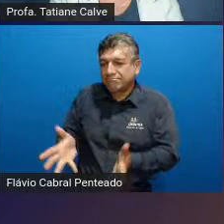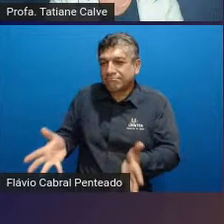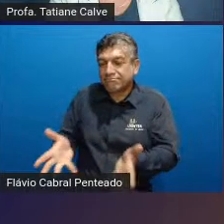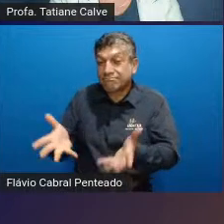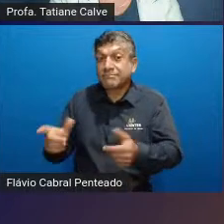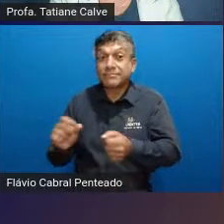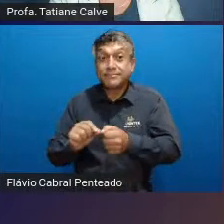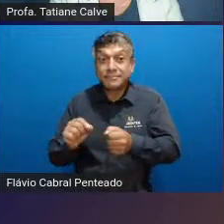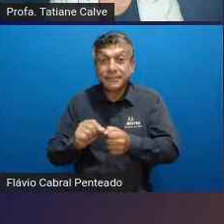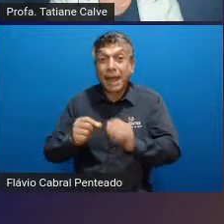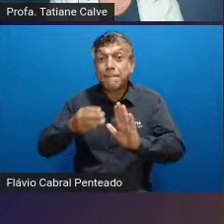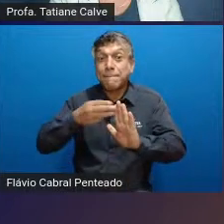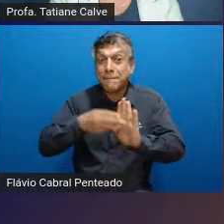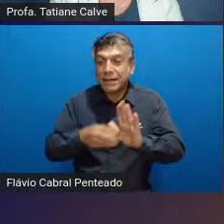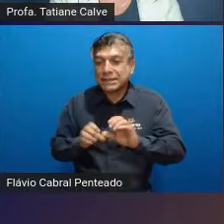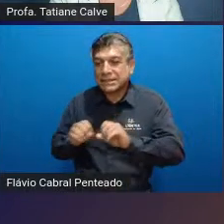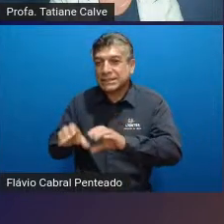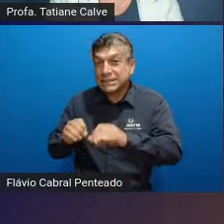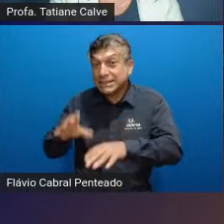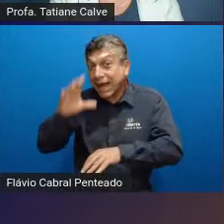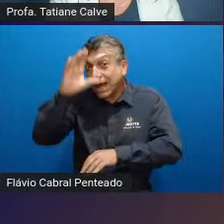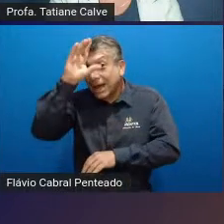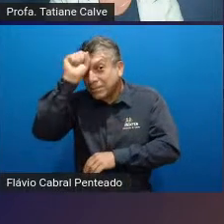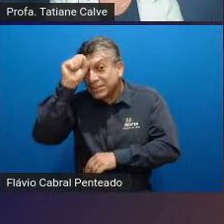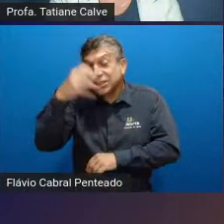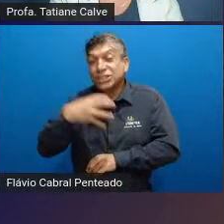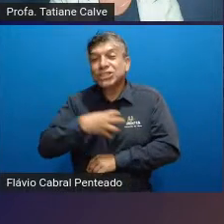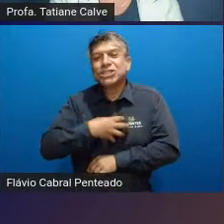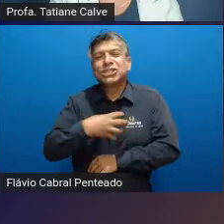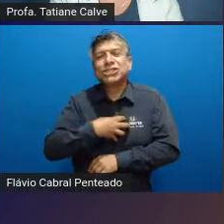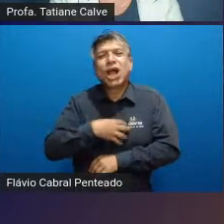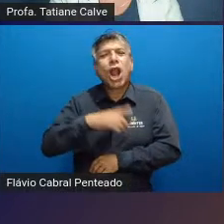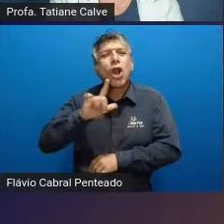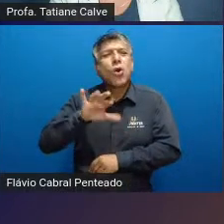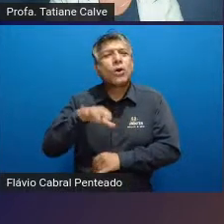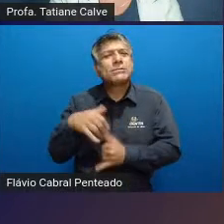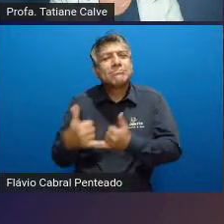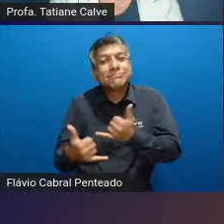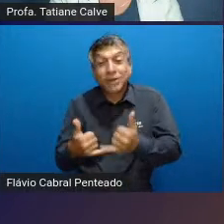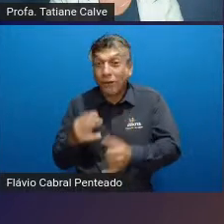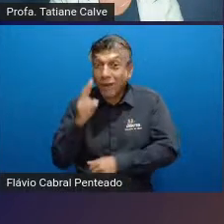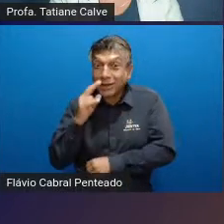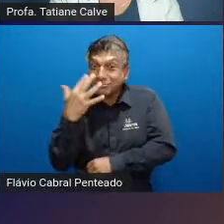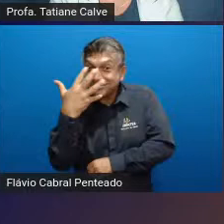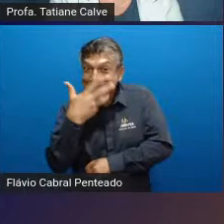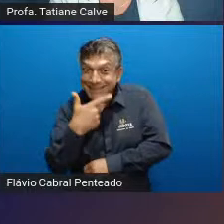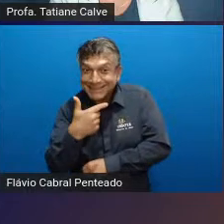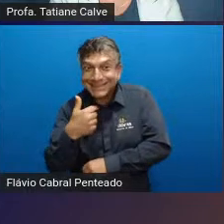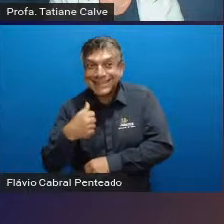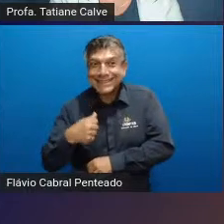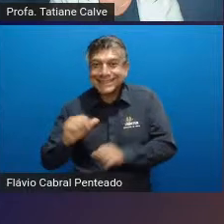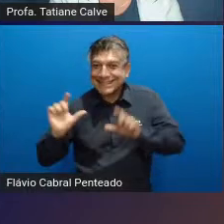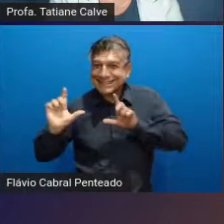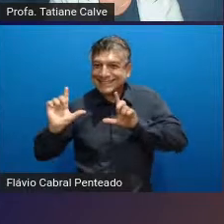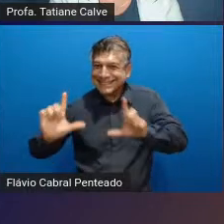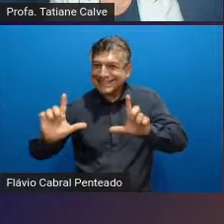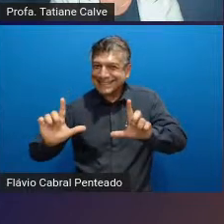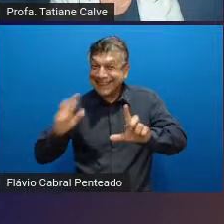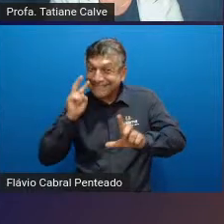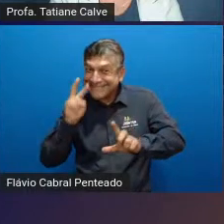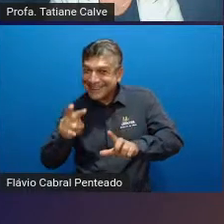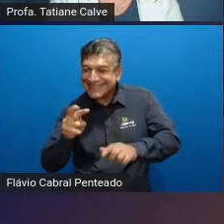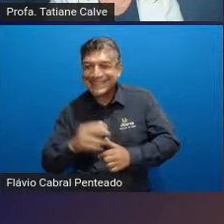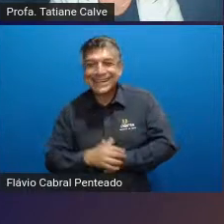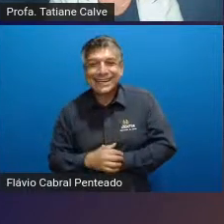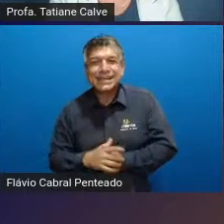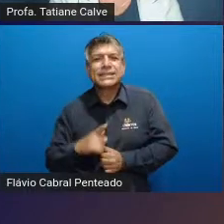realizar um método de ensino aprendizagem de forma lúdica e olha que bonitinho gente eu coloquei algumas imagens e